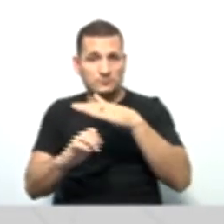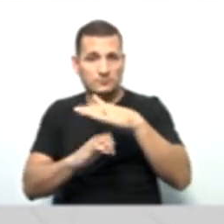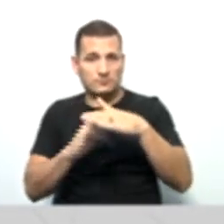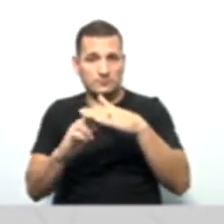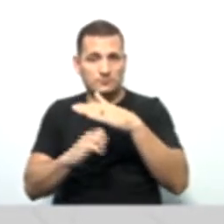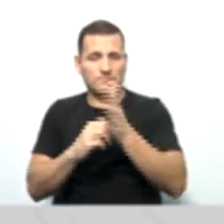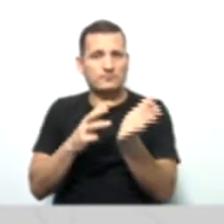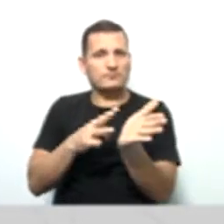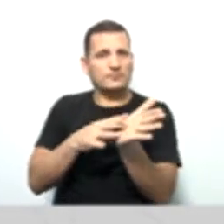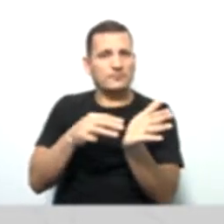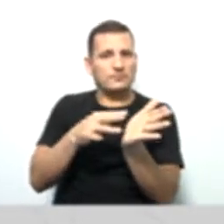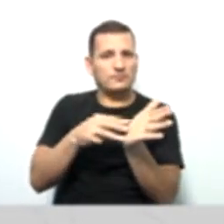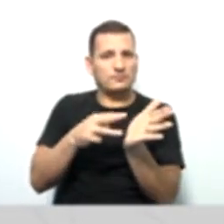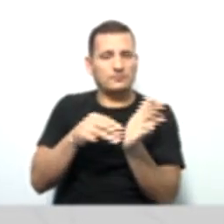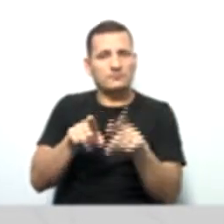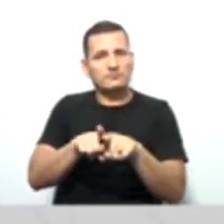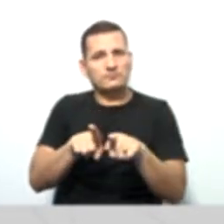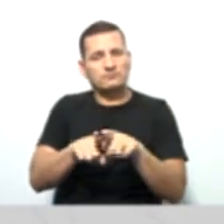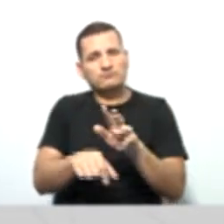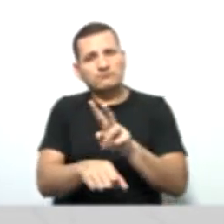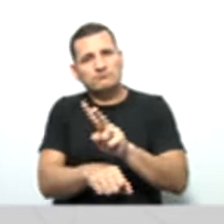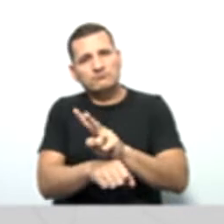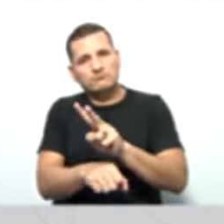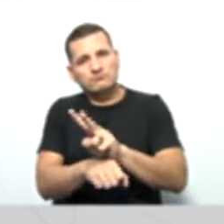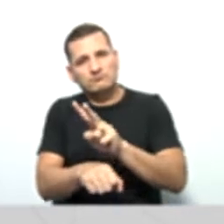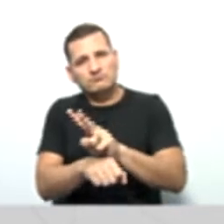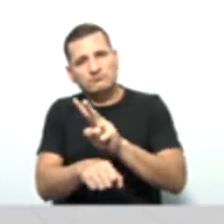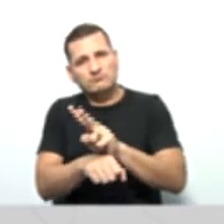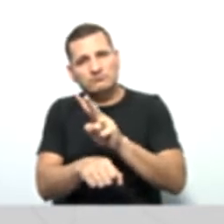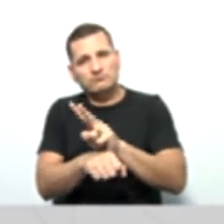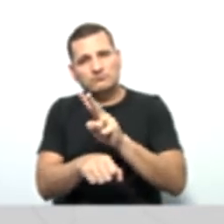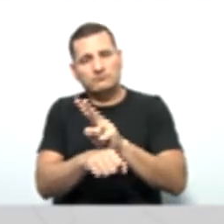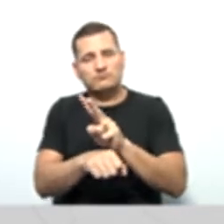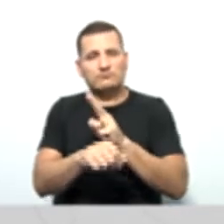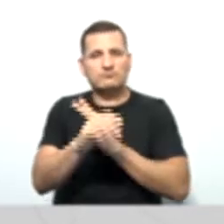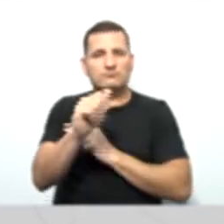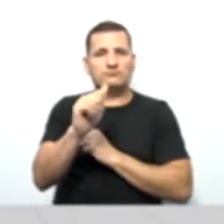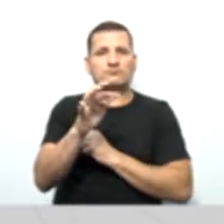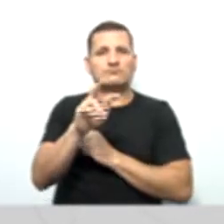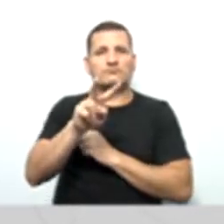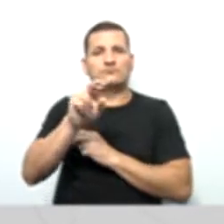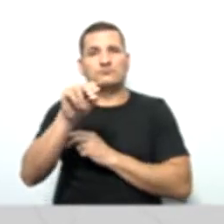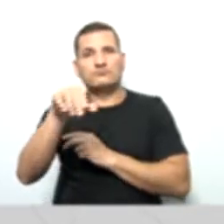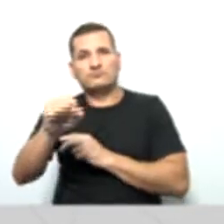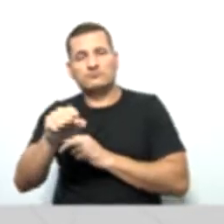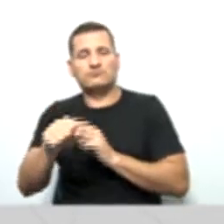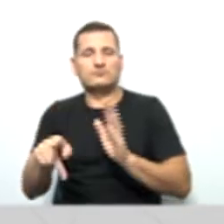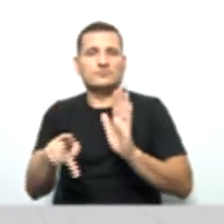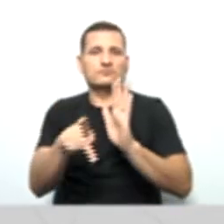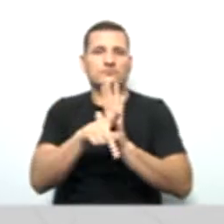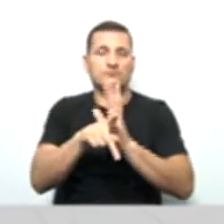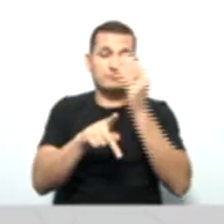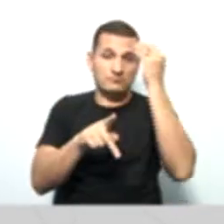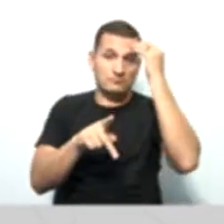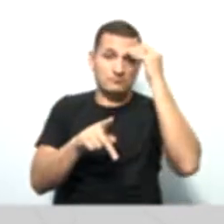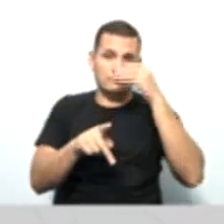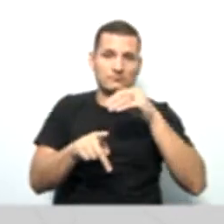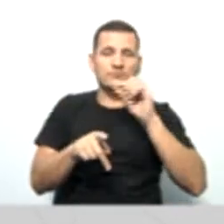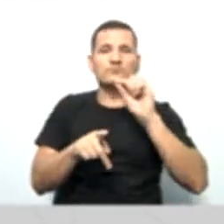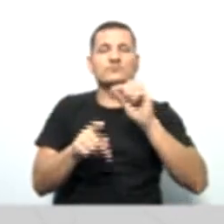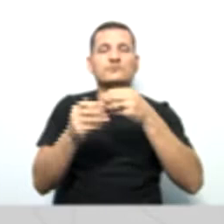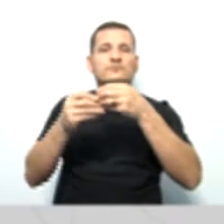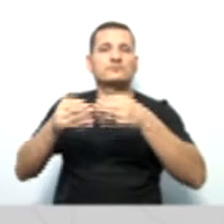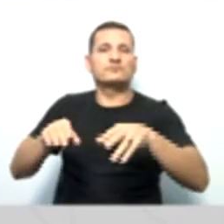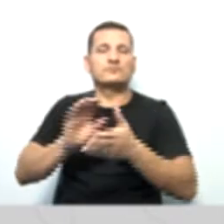a preservação dos ativos e dos patrimônios, evitando desperdício do recurso. Então a auditoria,